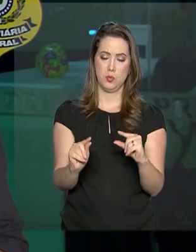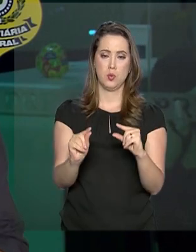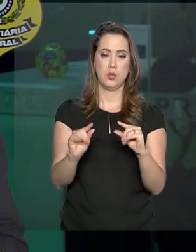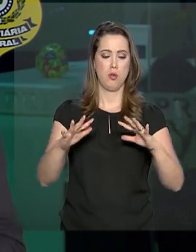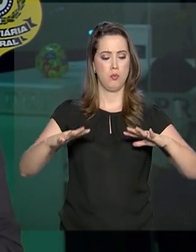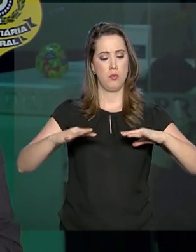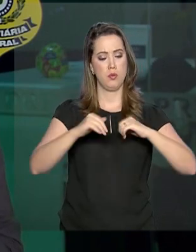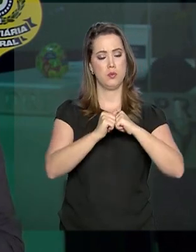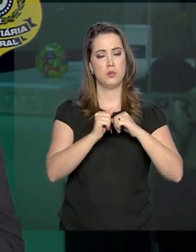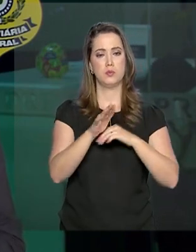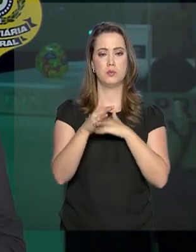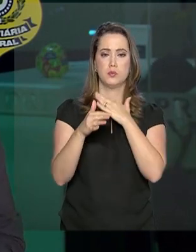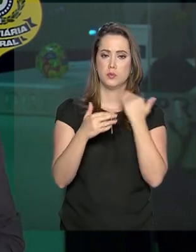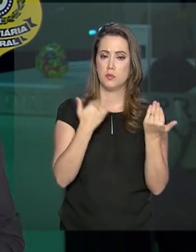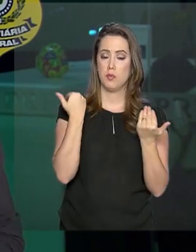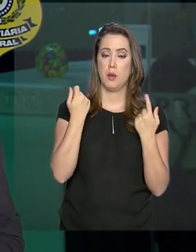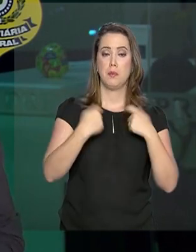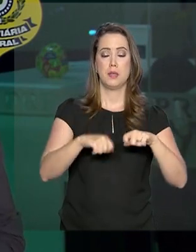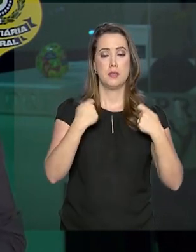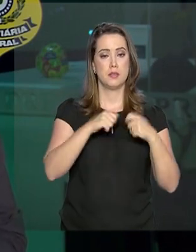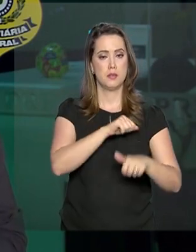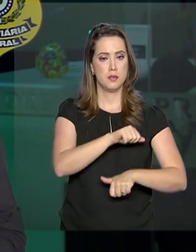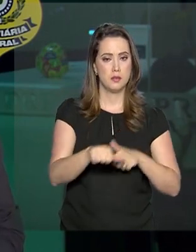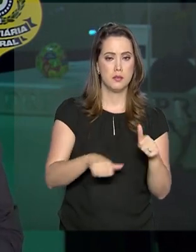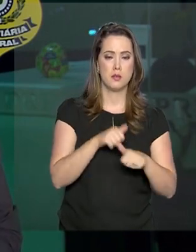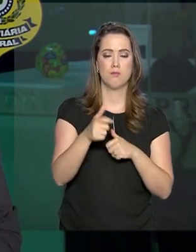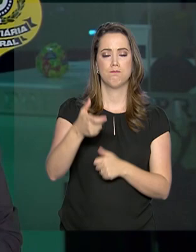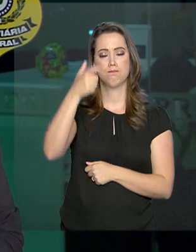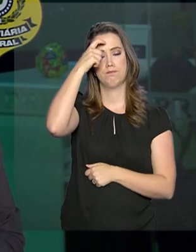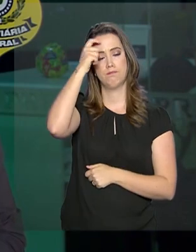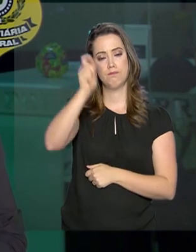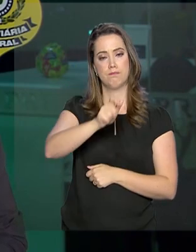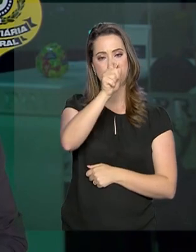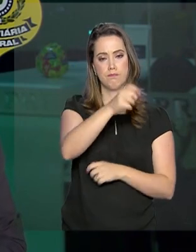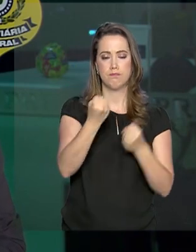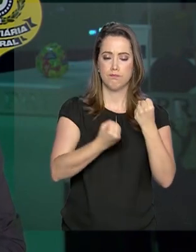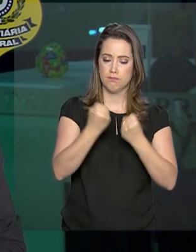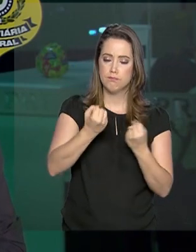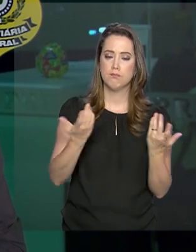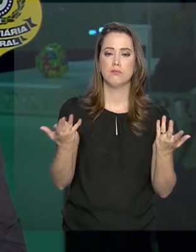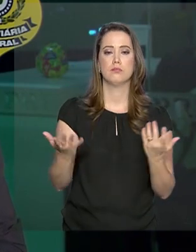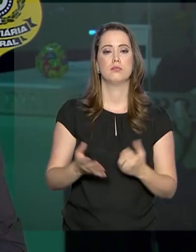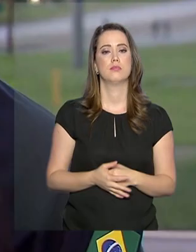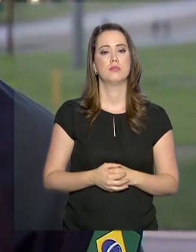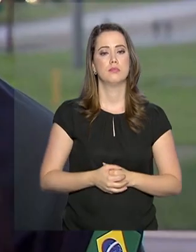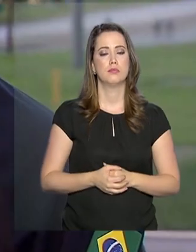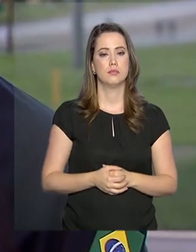acidentes e mortes, é preciso mudar a consciência dos motoristas. Vamos acompanhar.